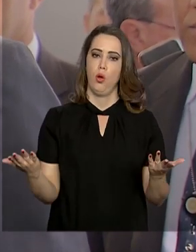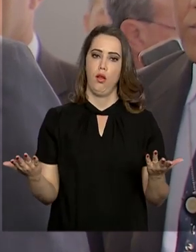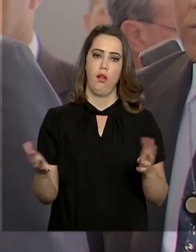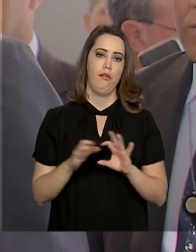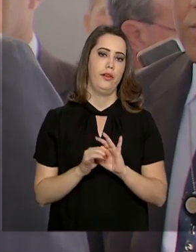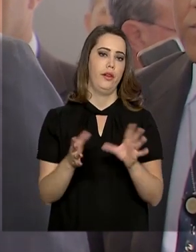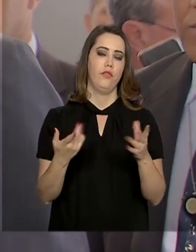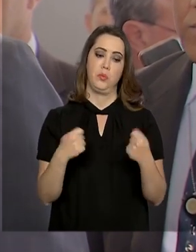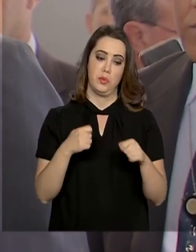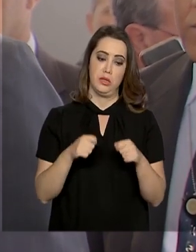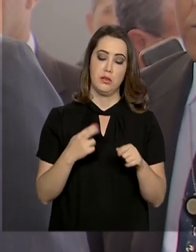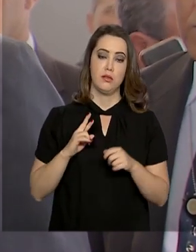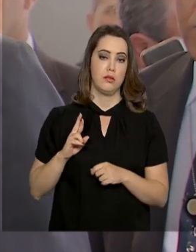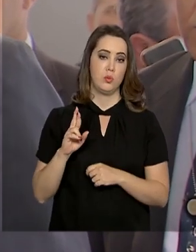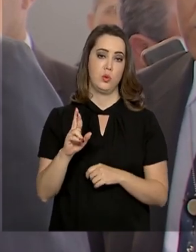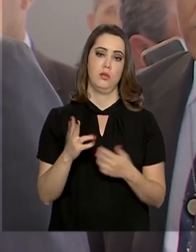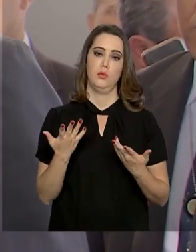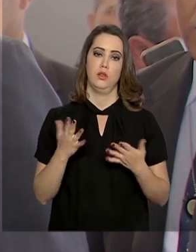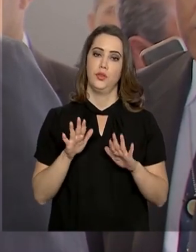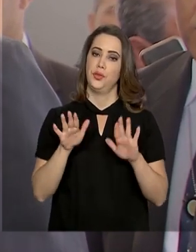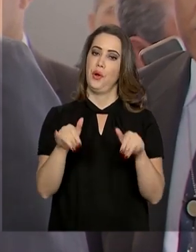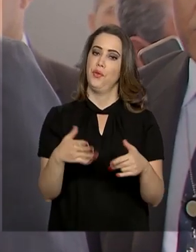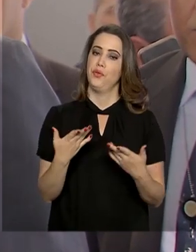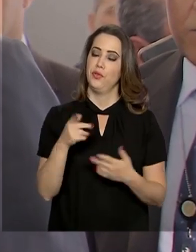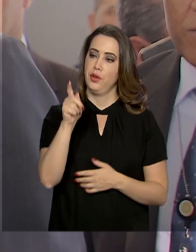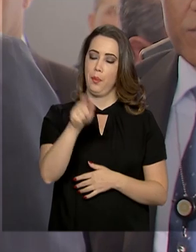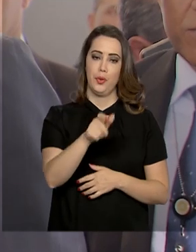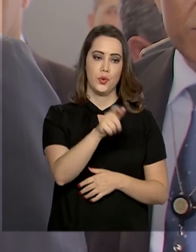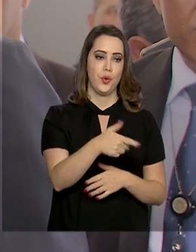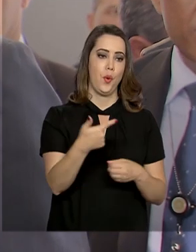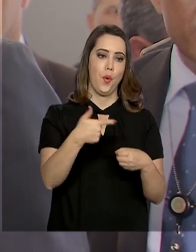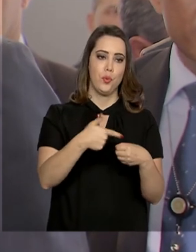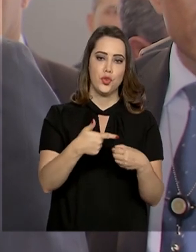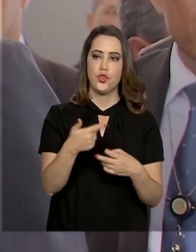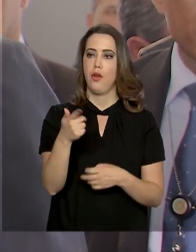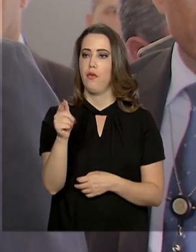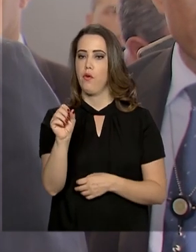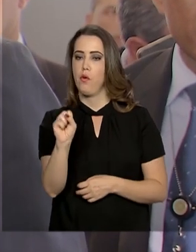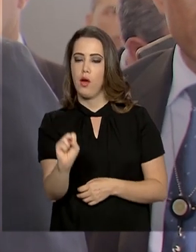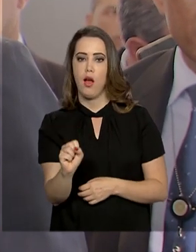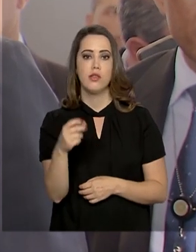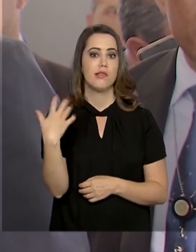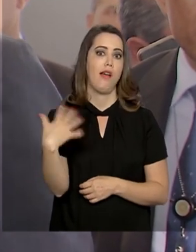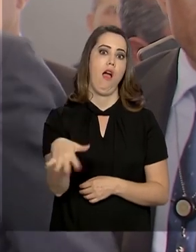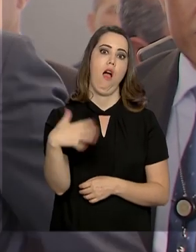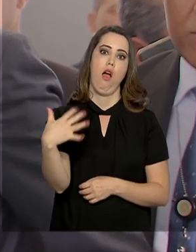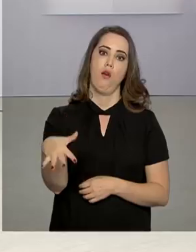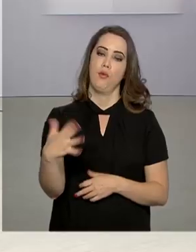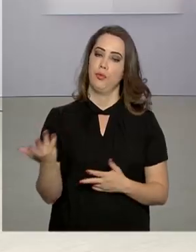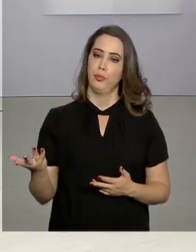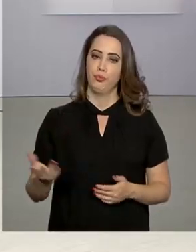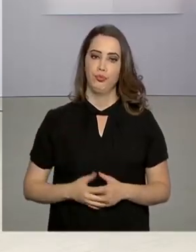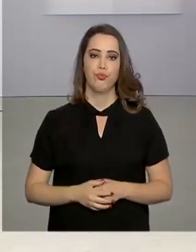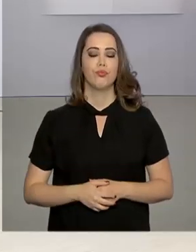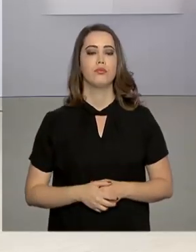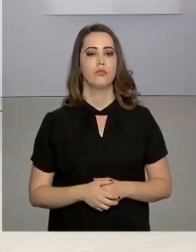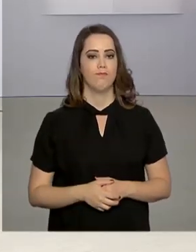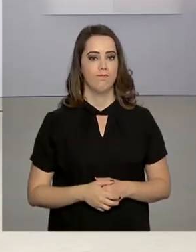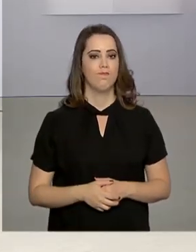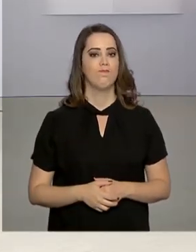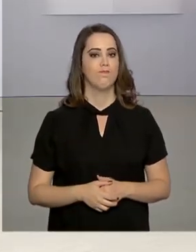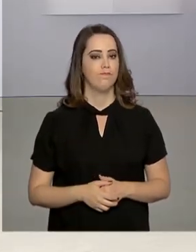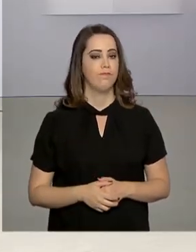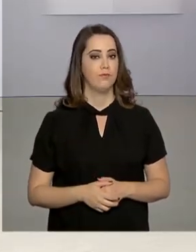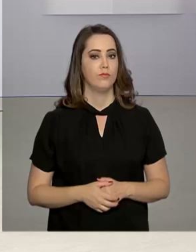providência. E no final da linha, o combustível, o gás, são bastante caros para o consumidor. A